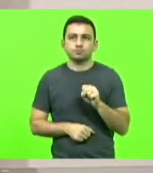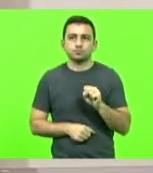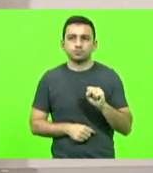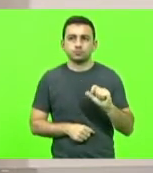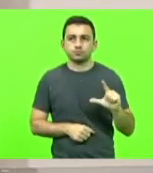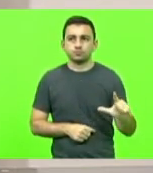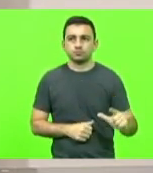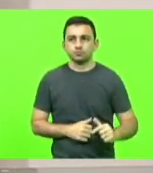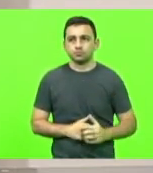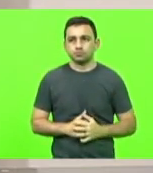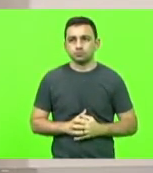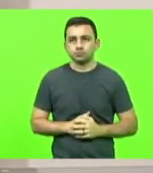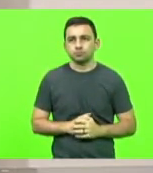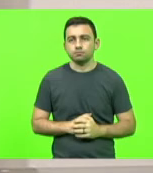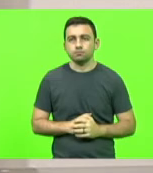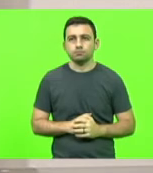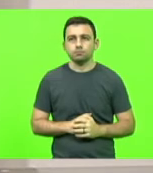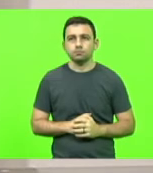deputado inscrito?